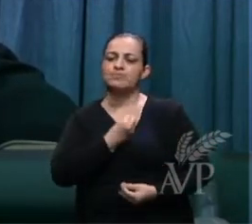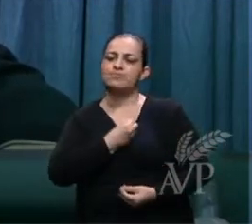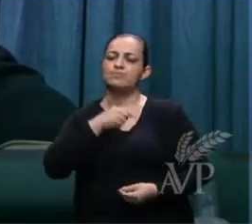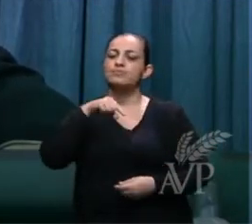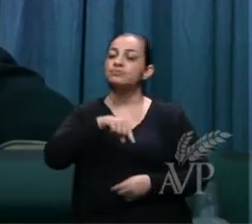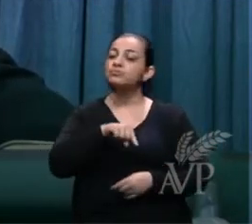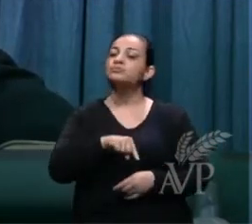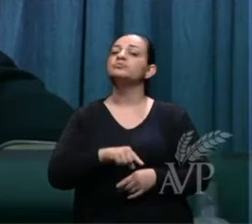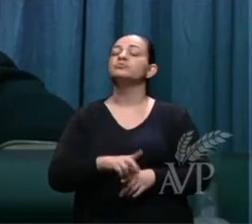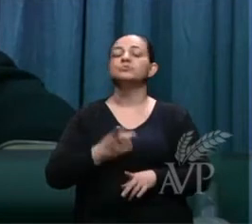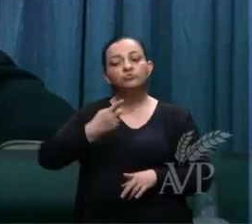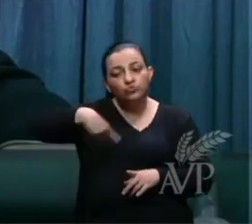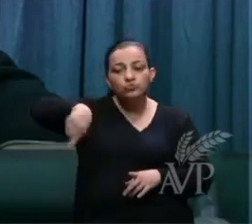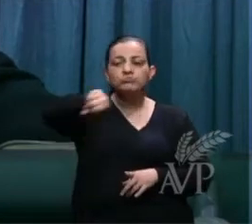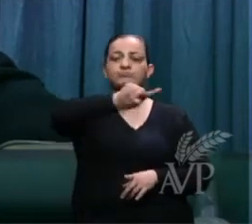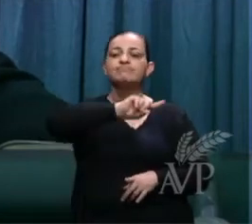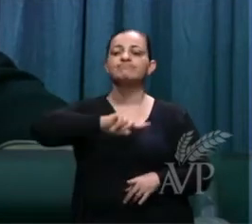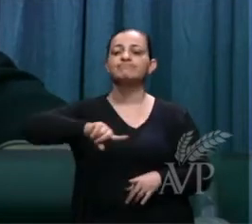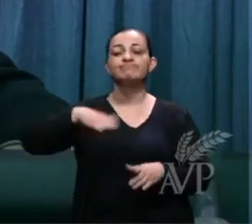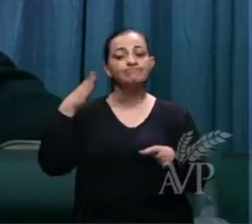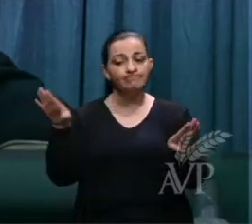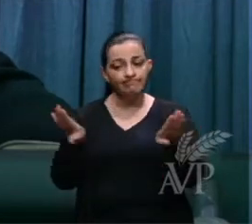Então, você estará ali,